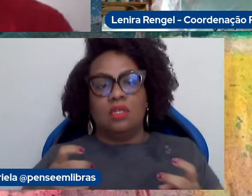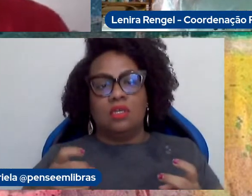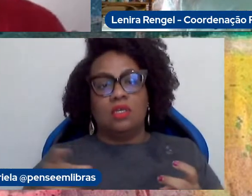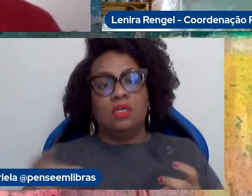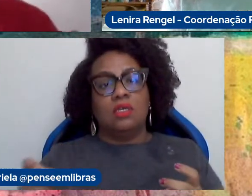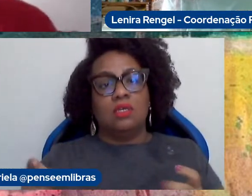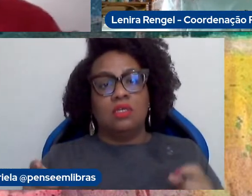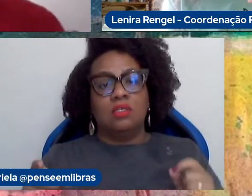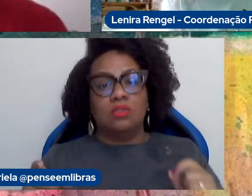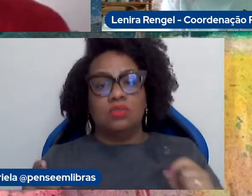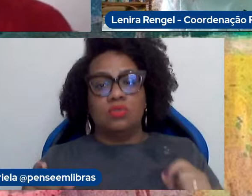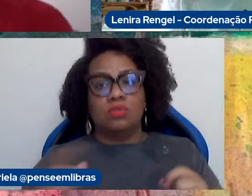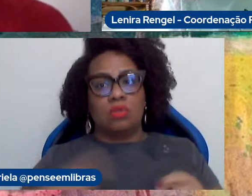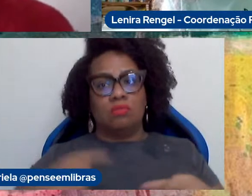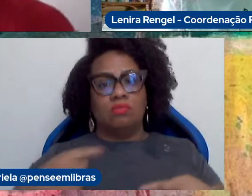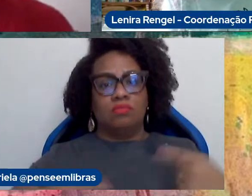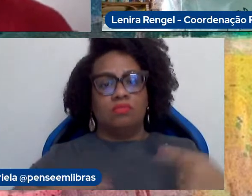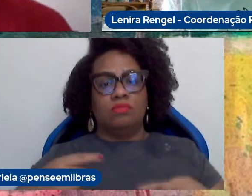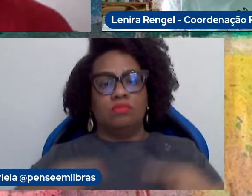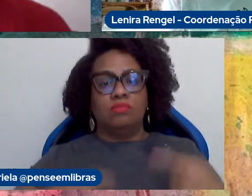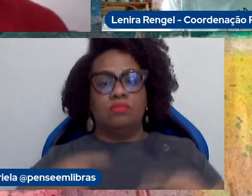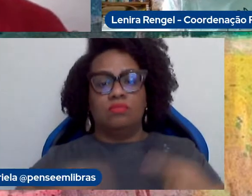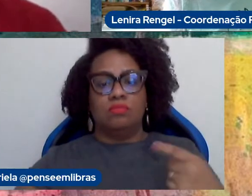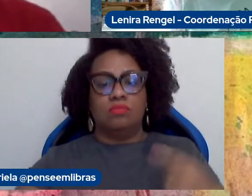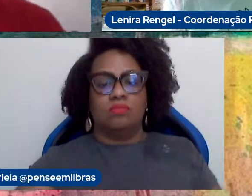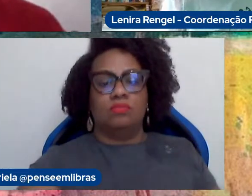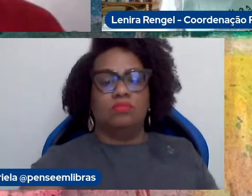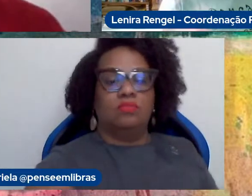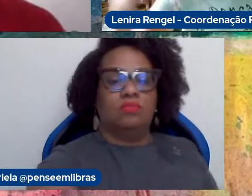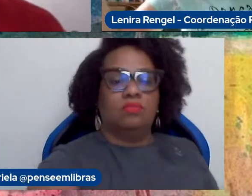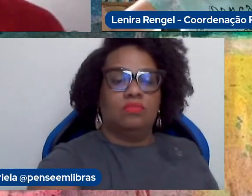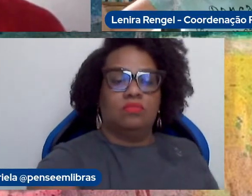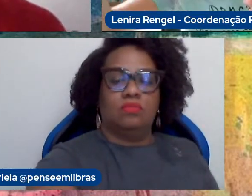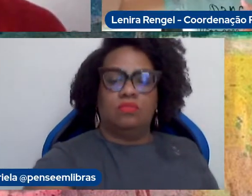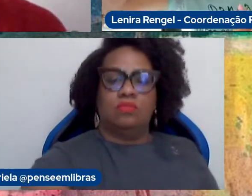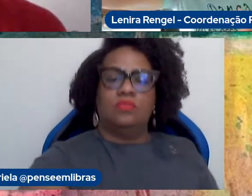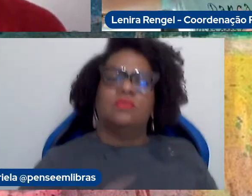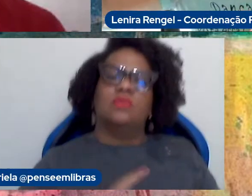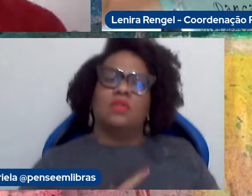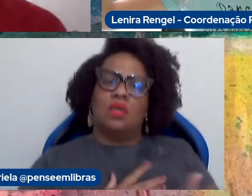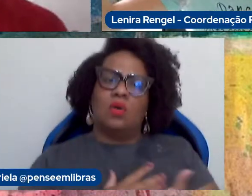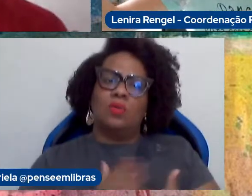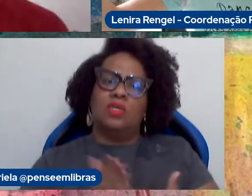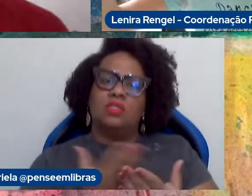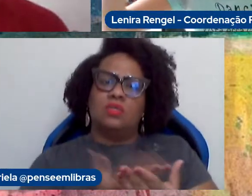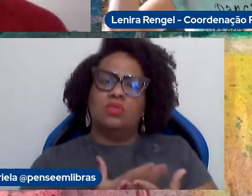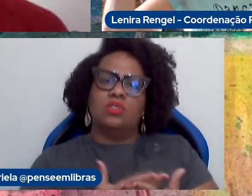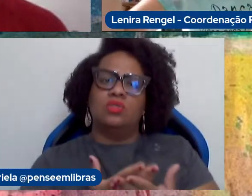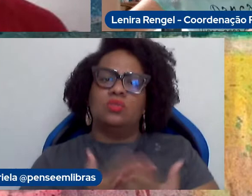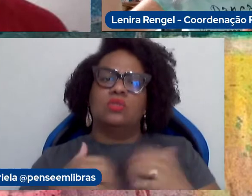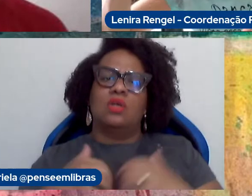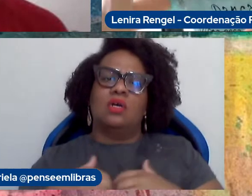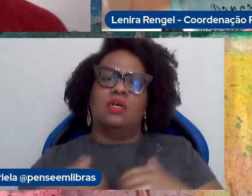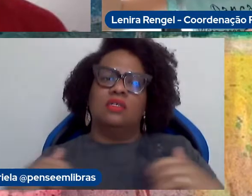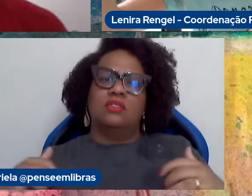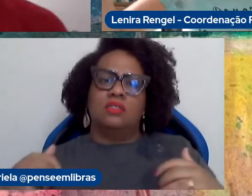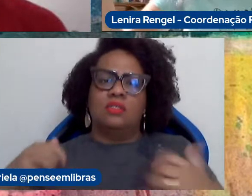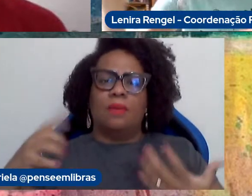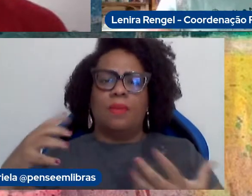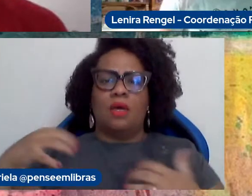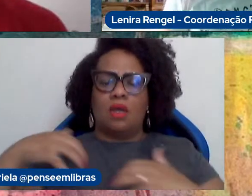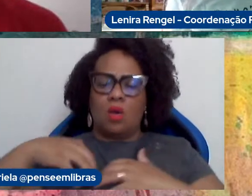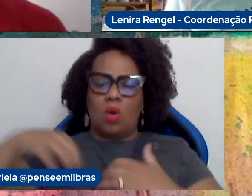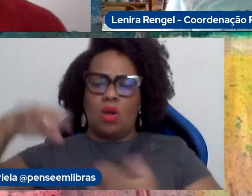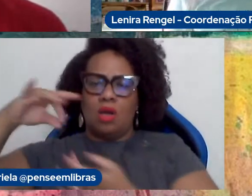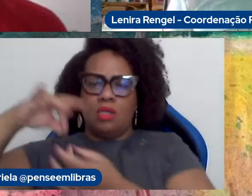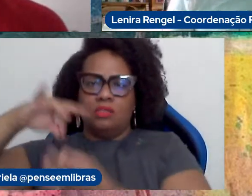política também, vários sociólogos têm começado a estudar isso, de separar uma coisa que é o espírito, e aí vem um país que